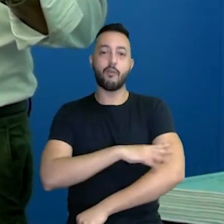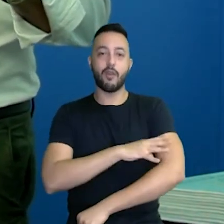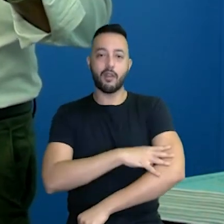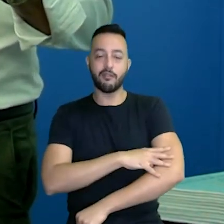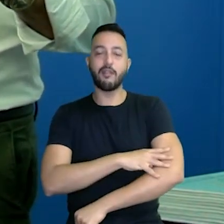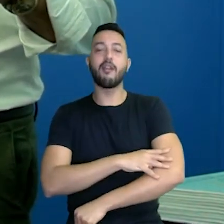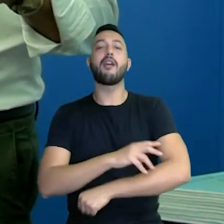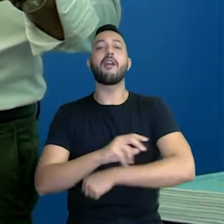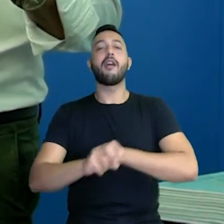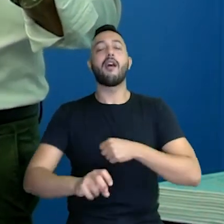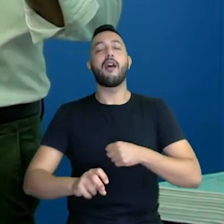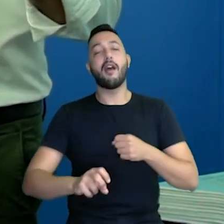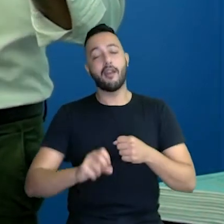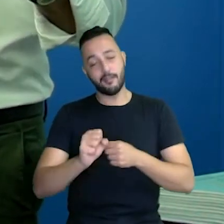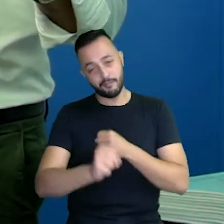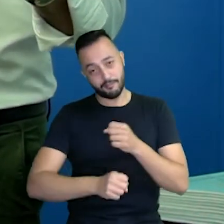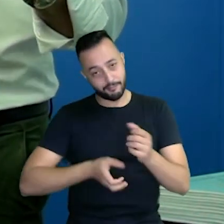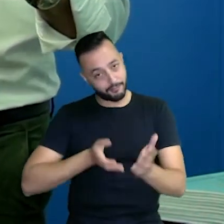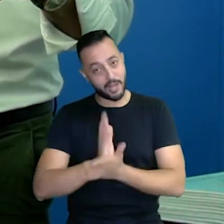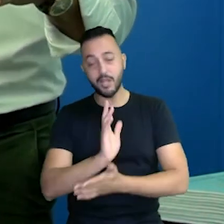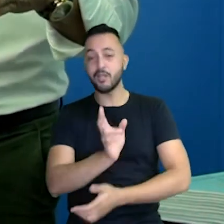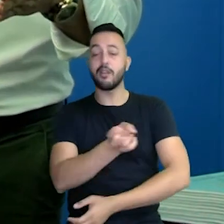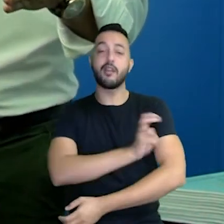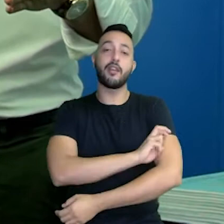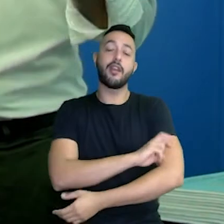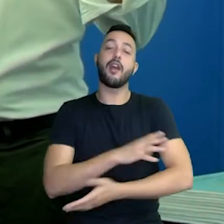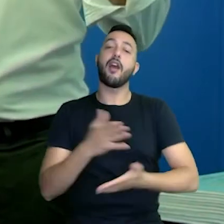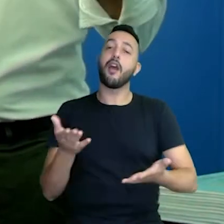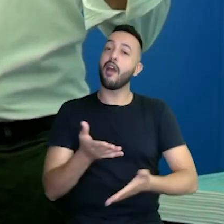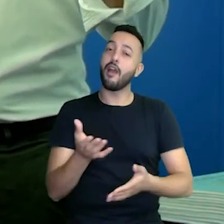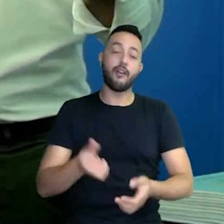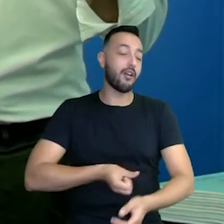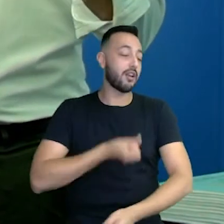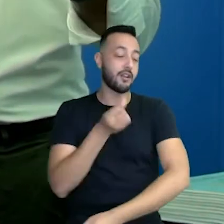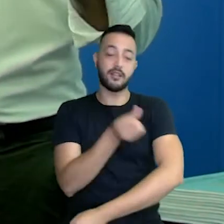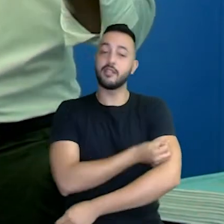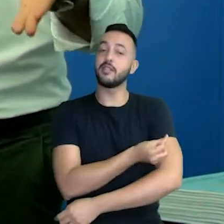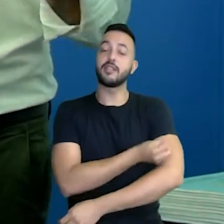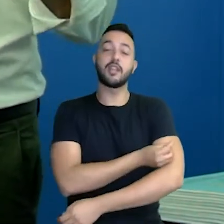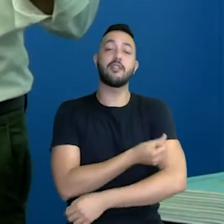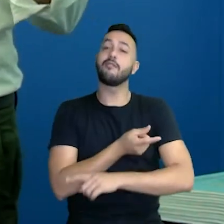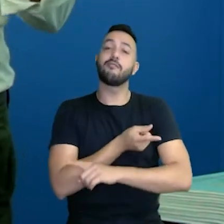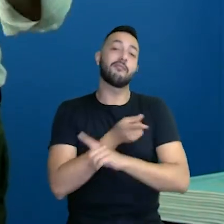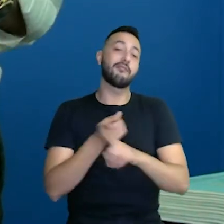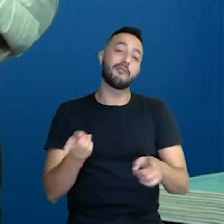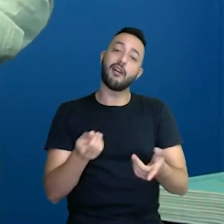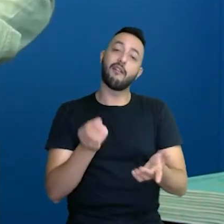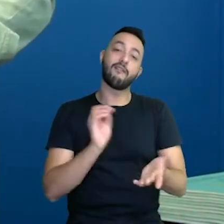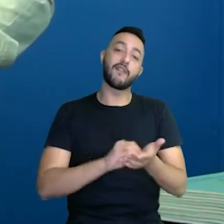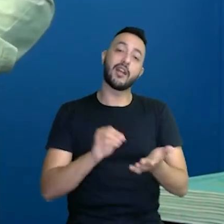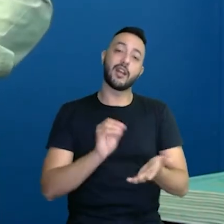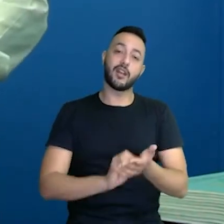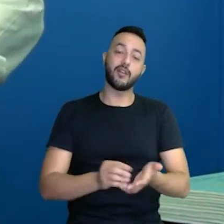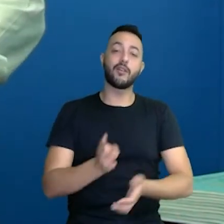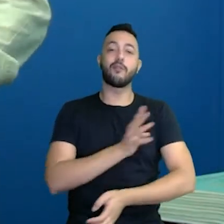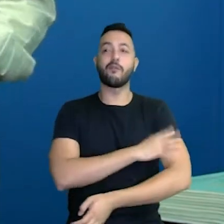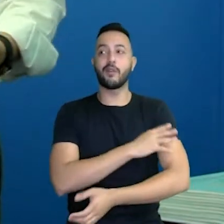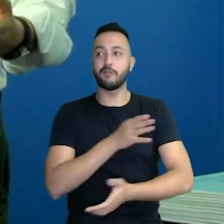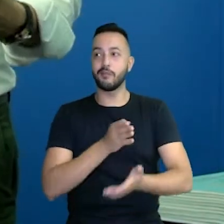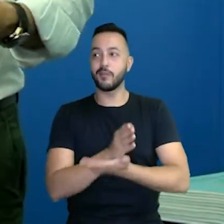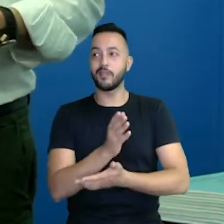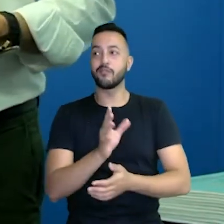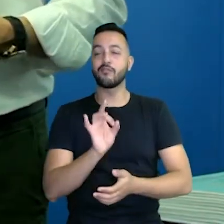passou, chegou agora em 2021, no sexto, mas ainda com a bagagem apenas lá do quarto ano.